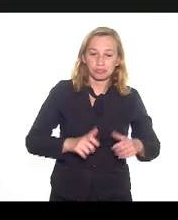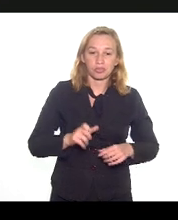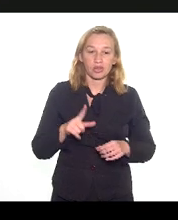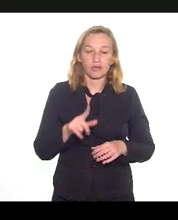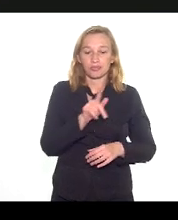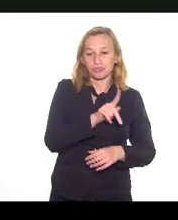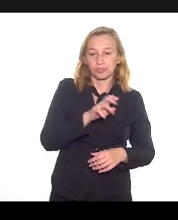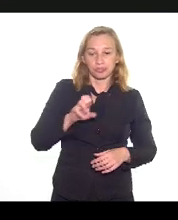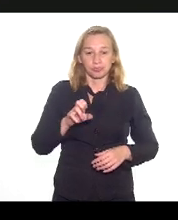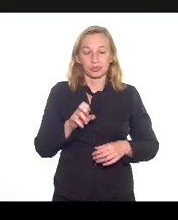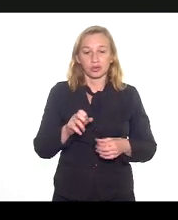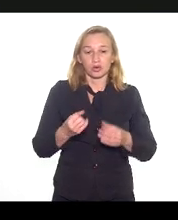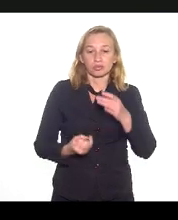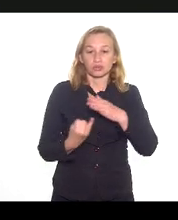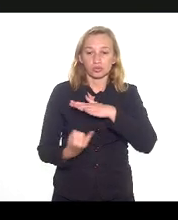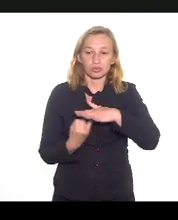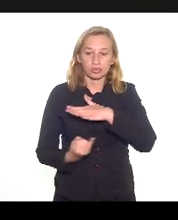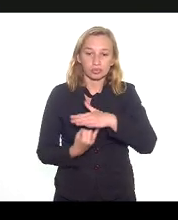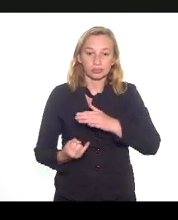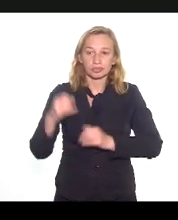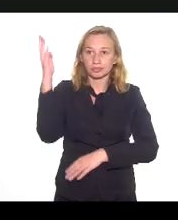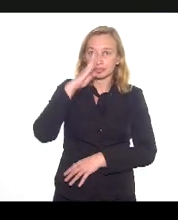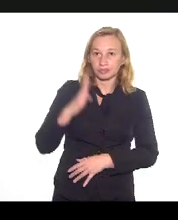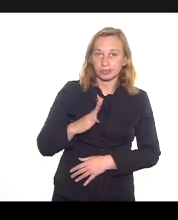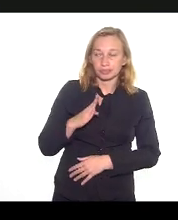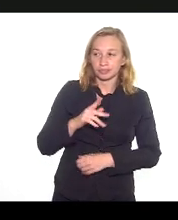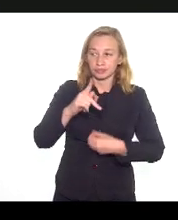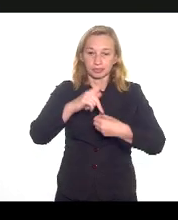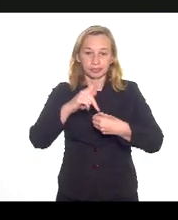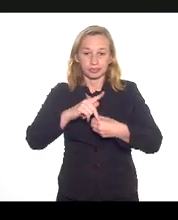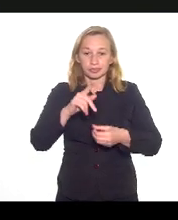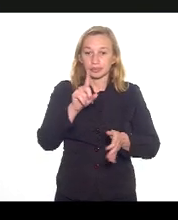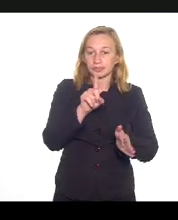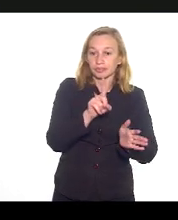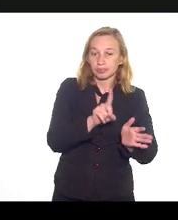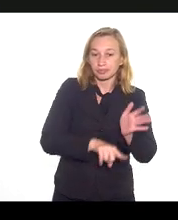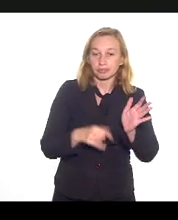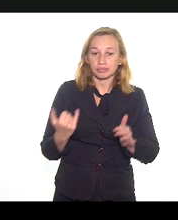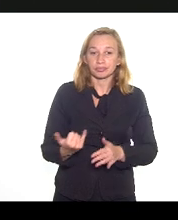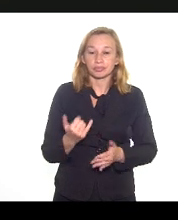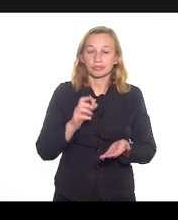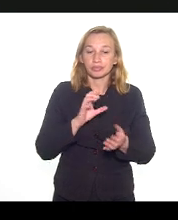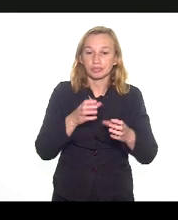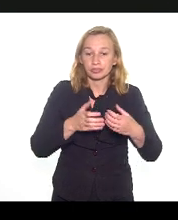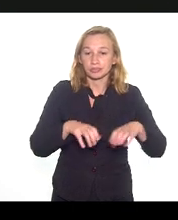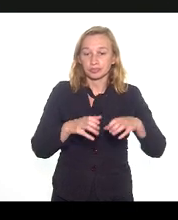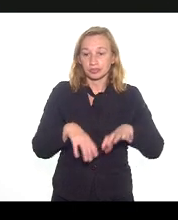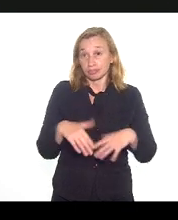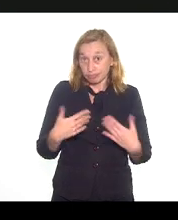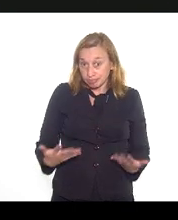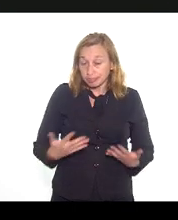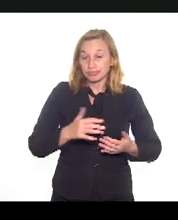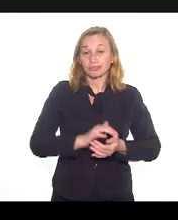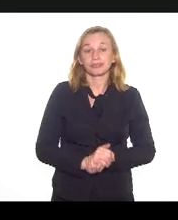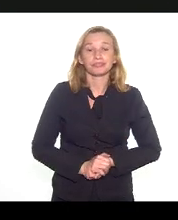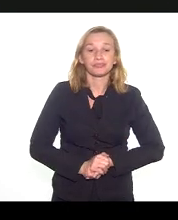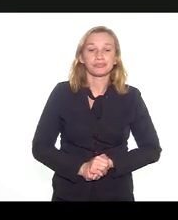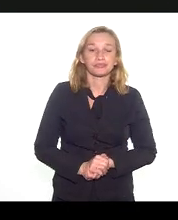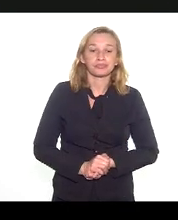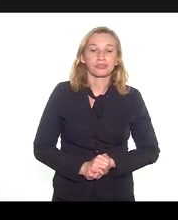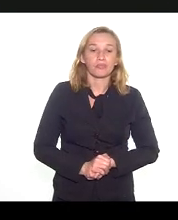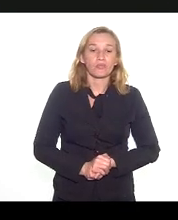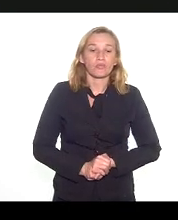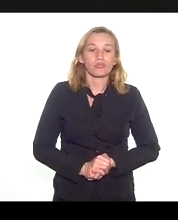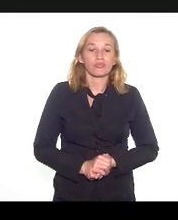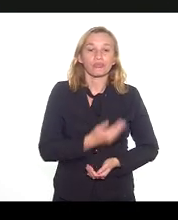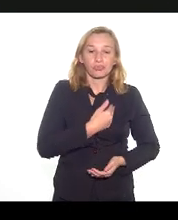Instituto Brasileiro do Petróleo, Tatar, também tem feito o mesmo discurso que em tese congrega todas as empresas do petróleo de que... Obrigada, Mauro. Isso